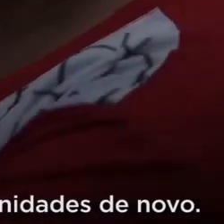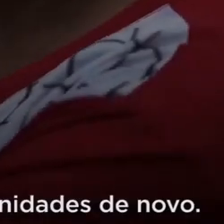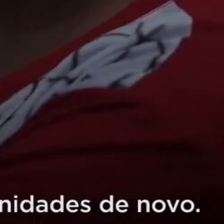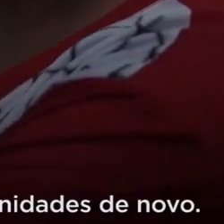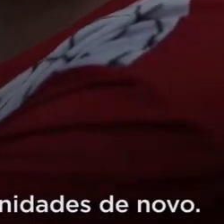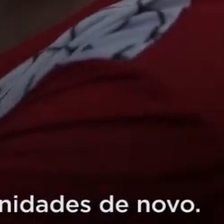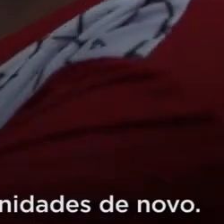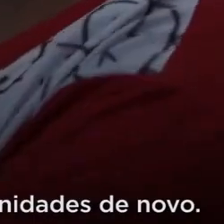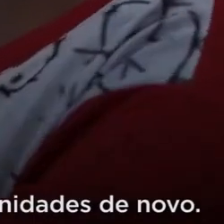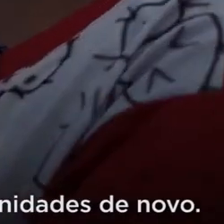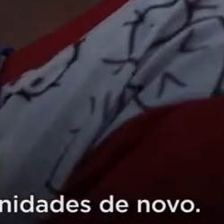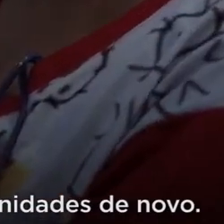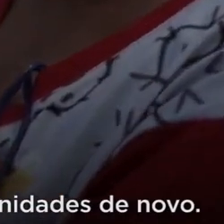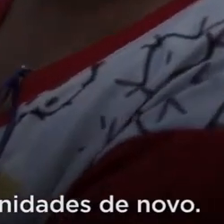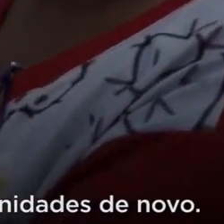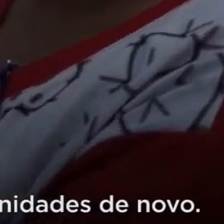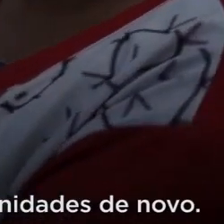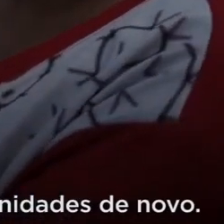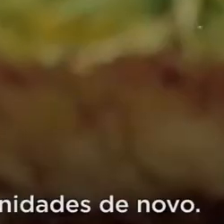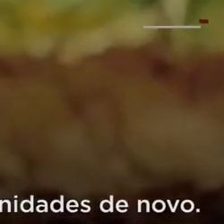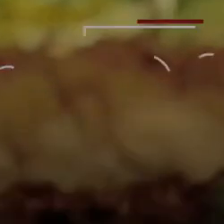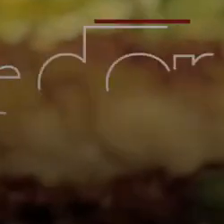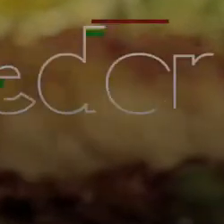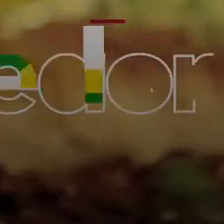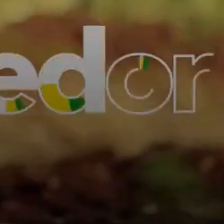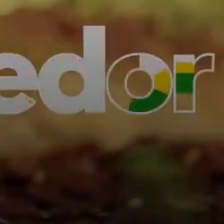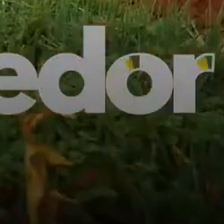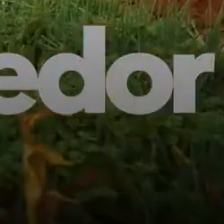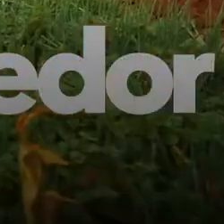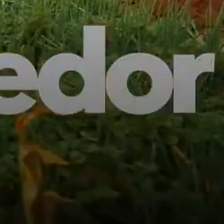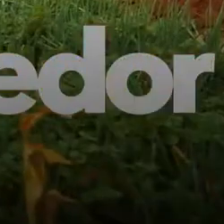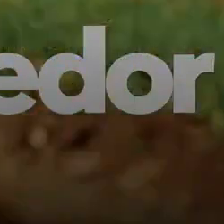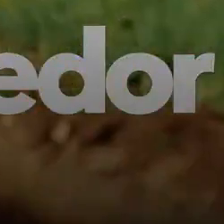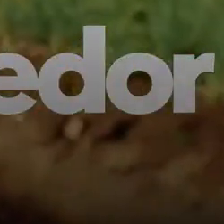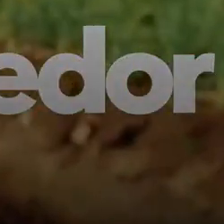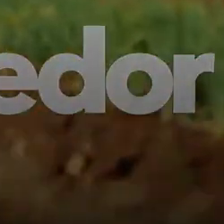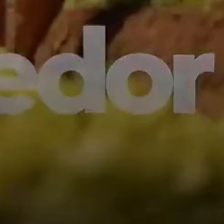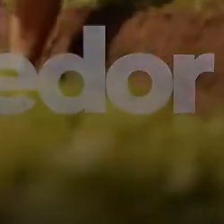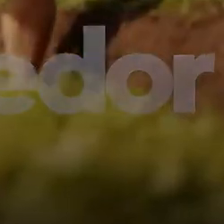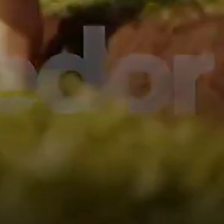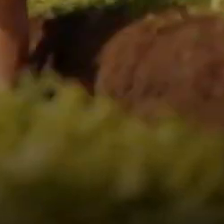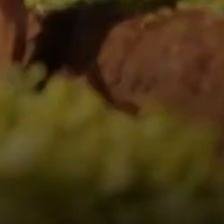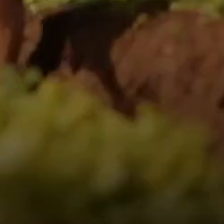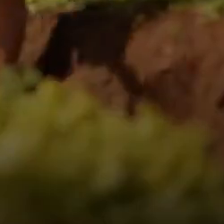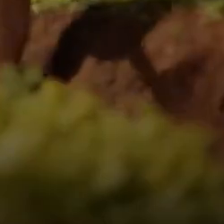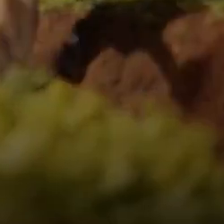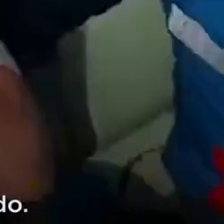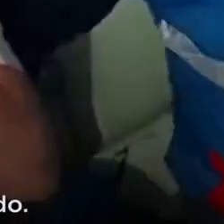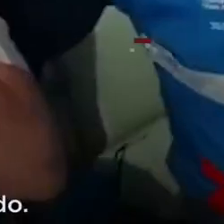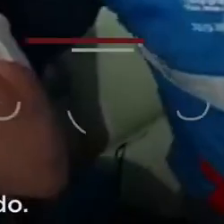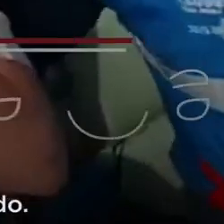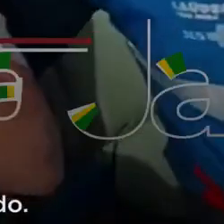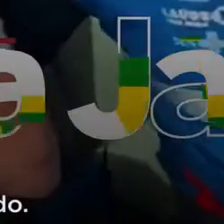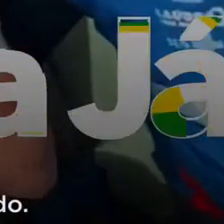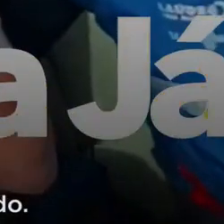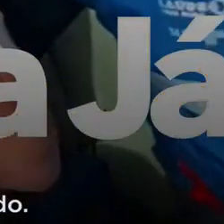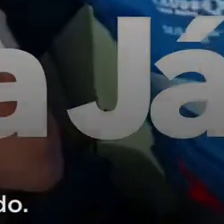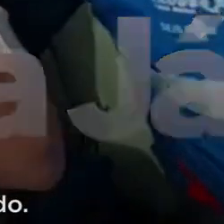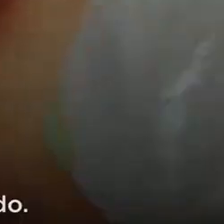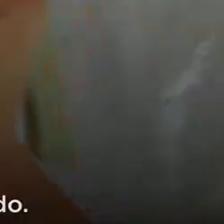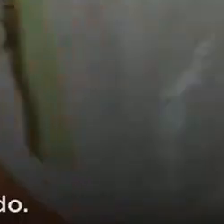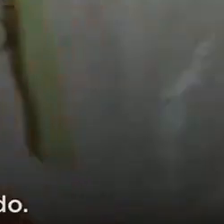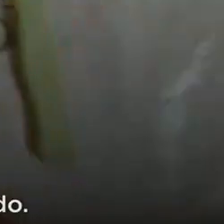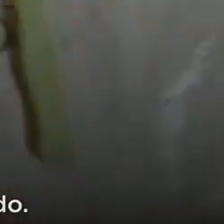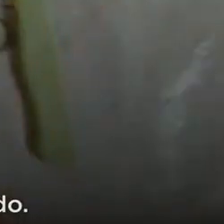economia crescer e o povo ter oportunidade de novo. Porque a esperança do Brasil está no seu povo. É vacina no